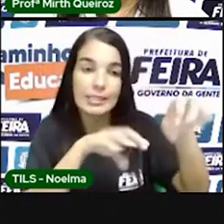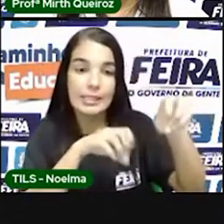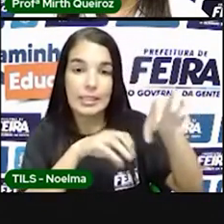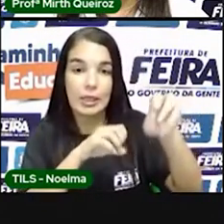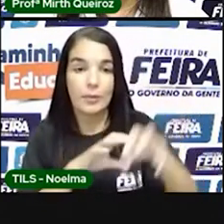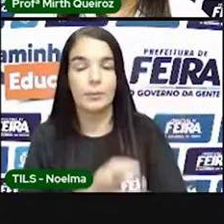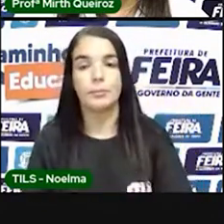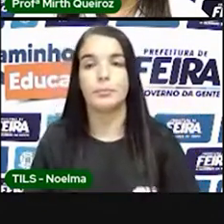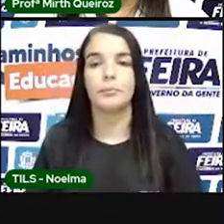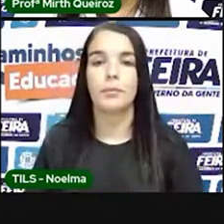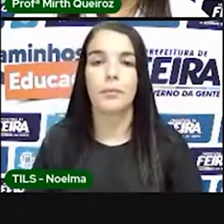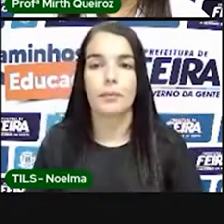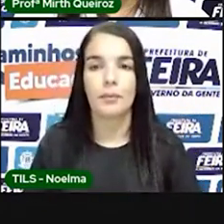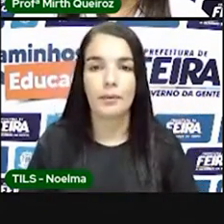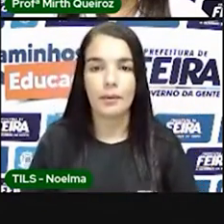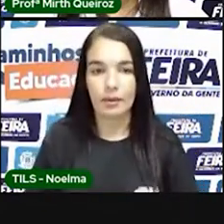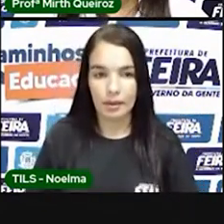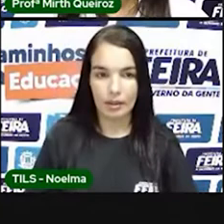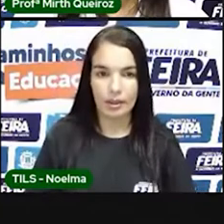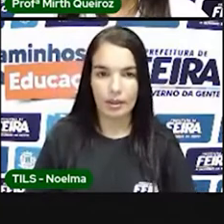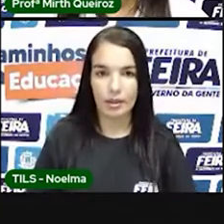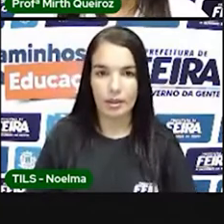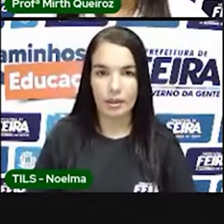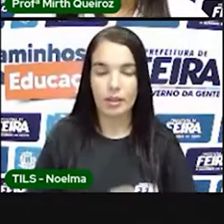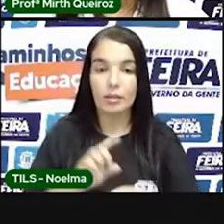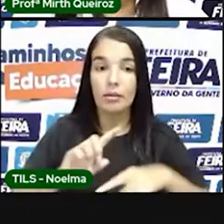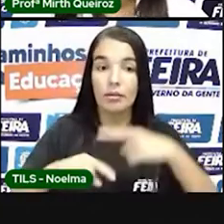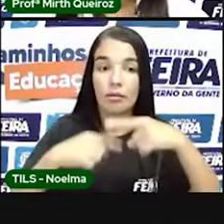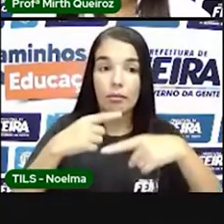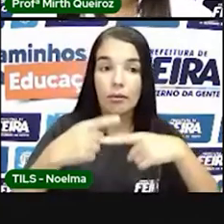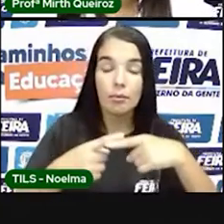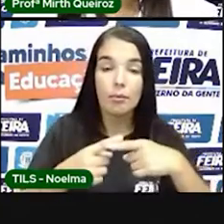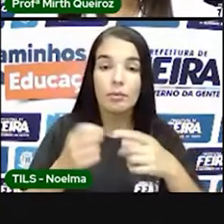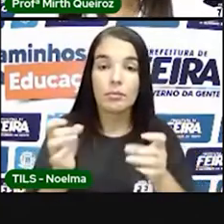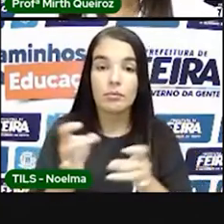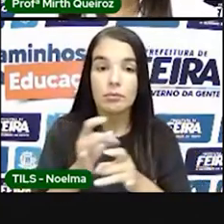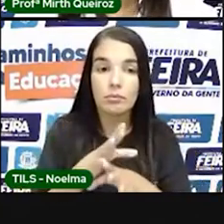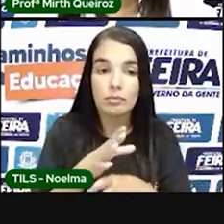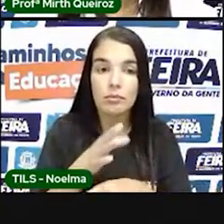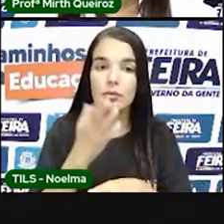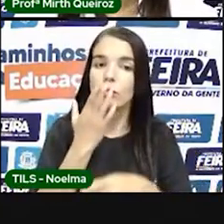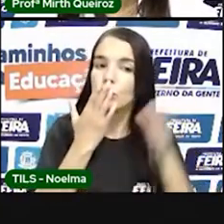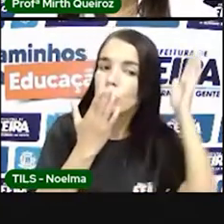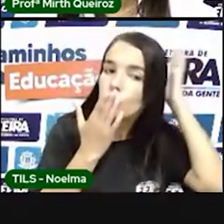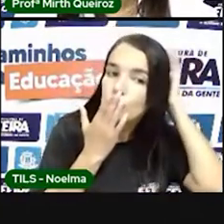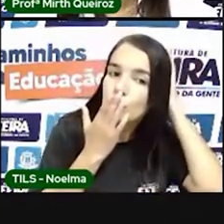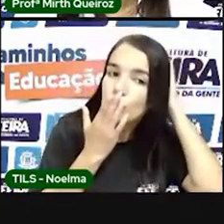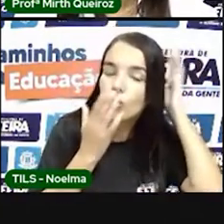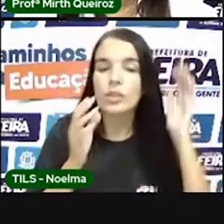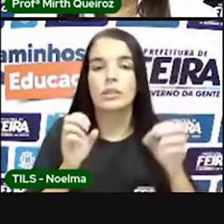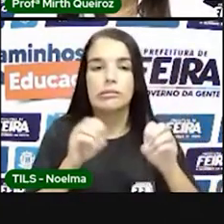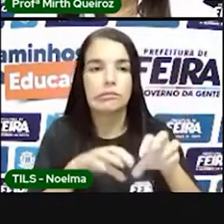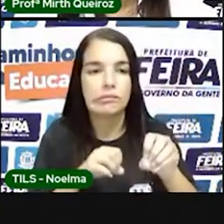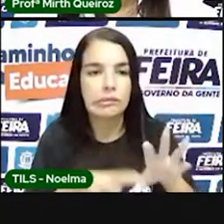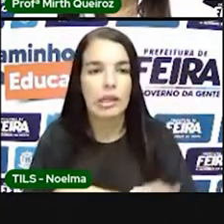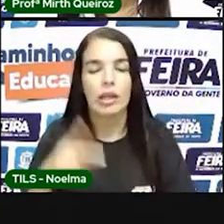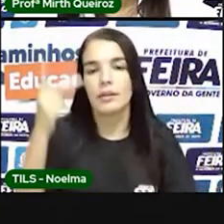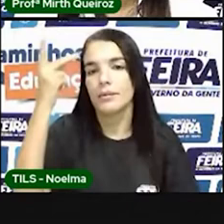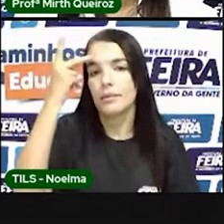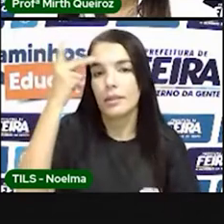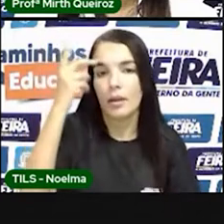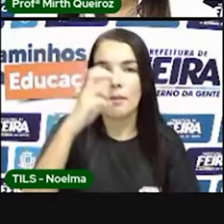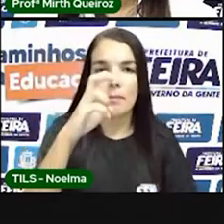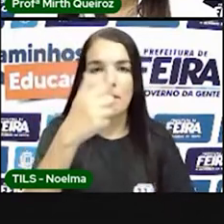Anchieta ficou conhecido por intermediar a paz entre indígenas e portugueses e ter fundado a cidade de São Paulo em 1554.